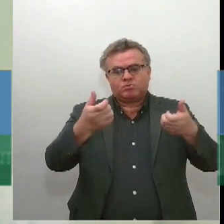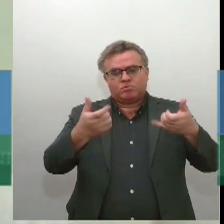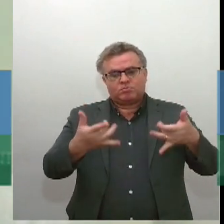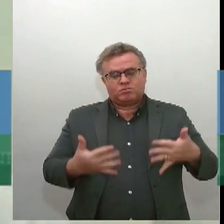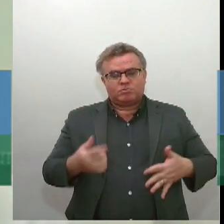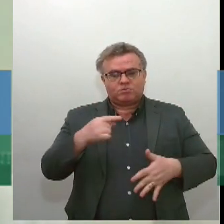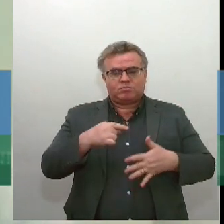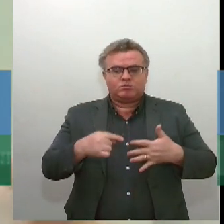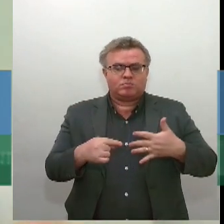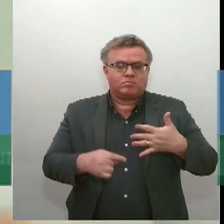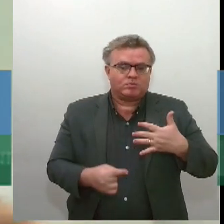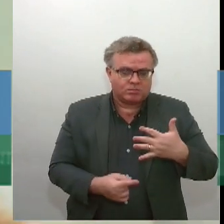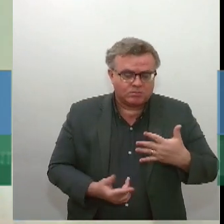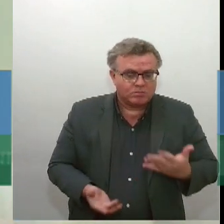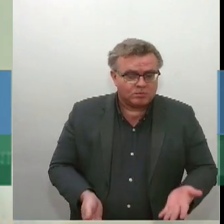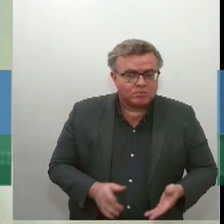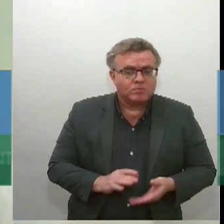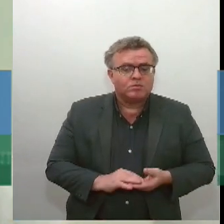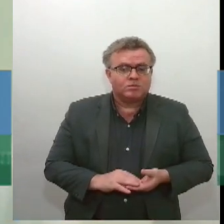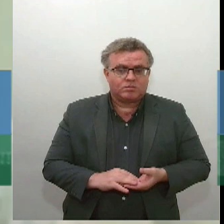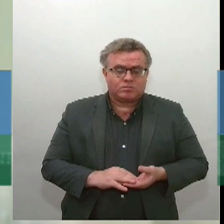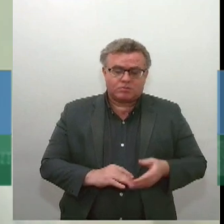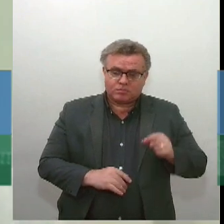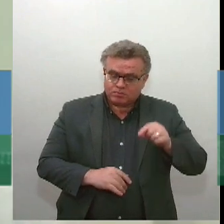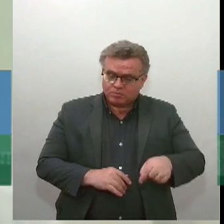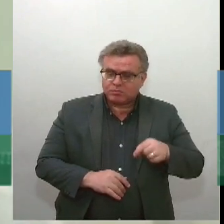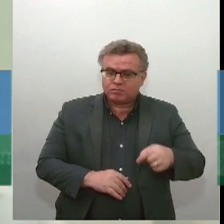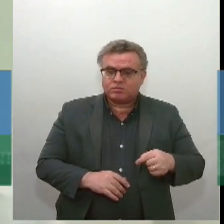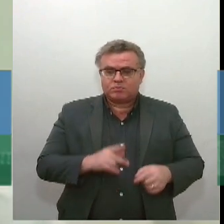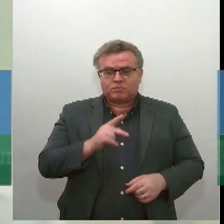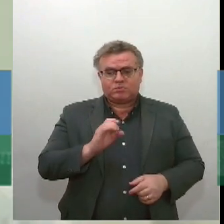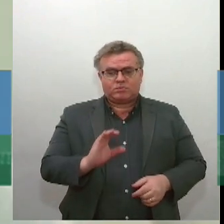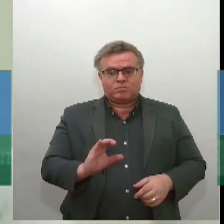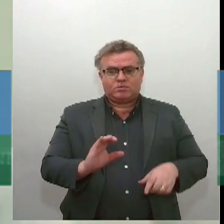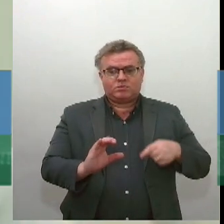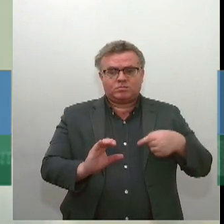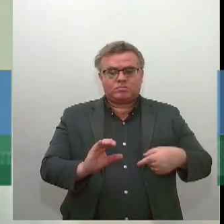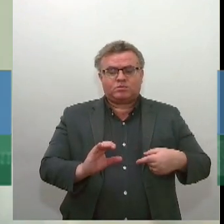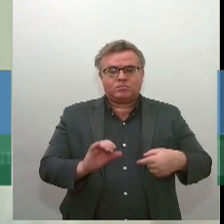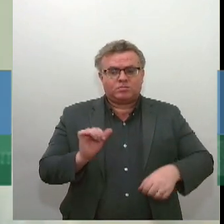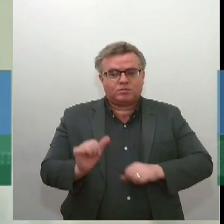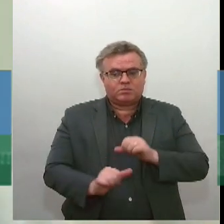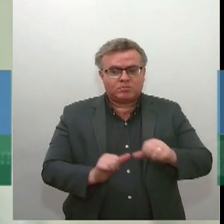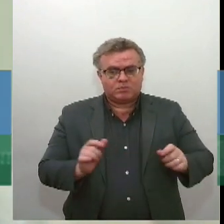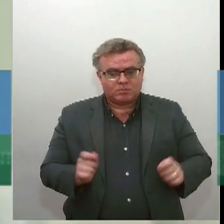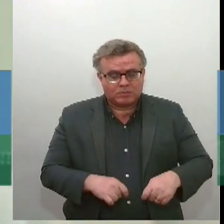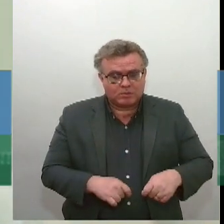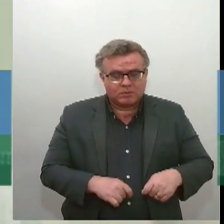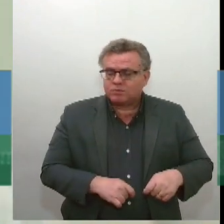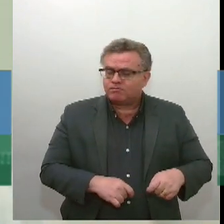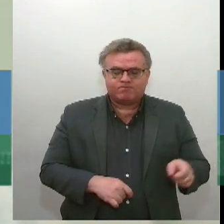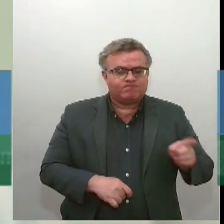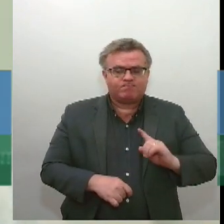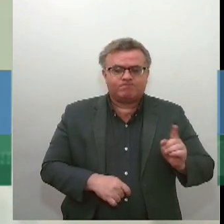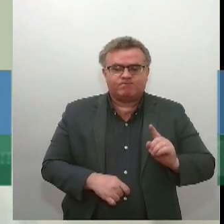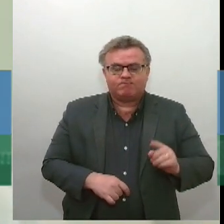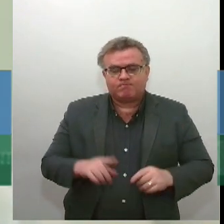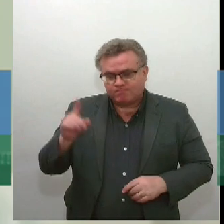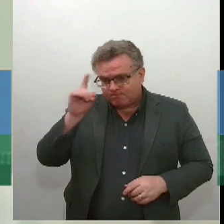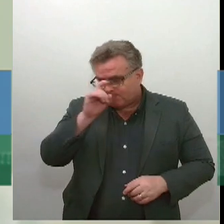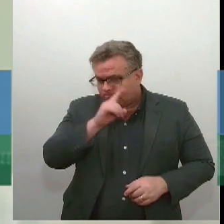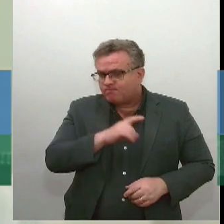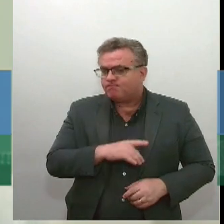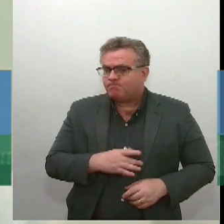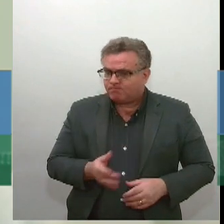constitucionais. Aqui, a gente tem uma PEC, é mais difícil de ser modificada. E ela tem o objetivo, nesse